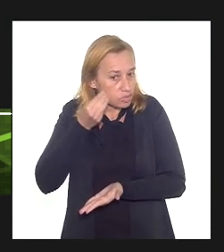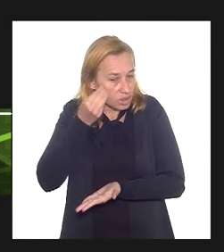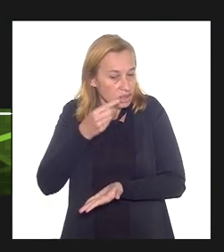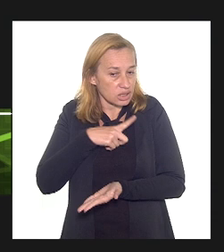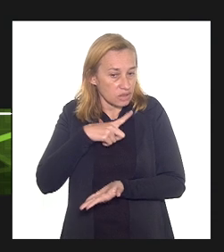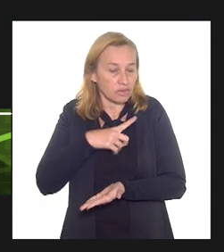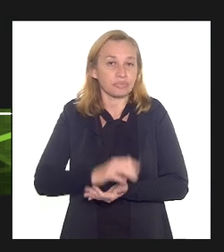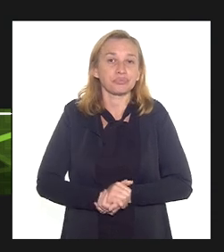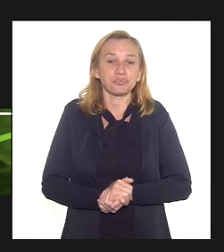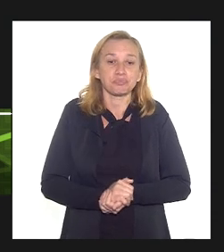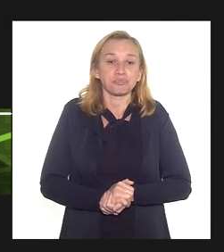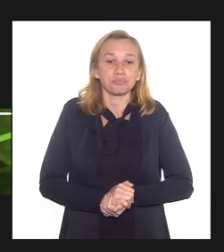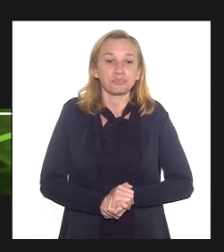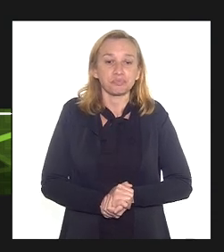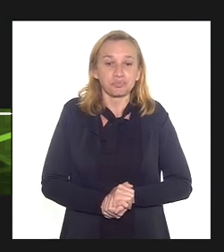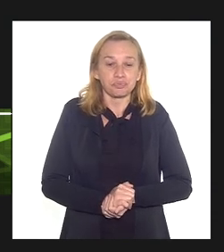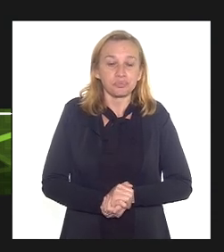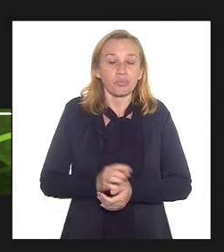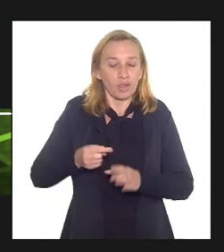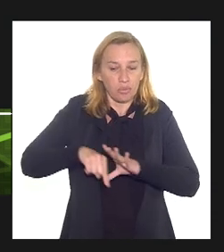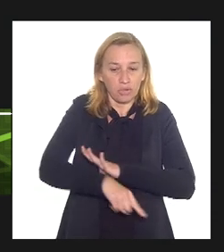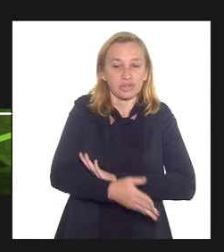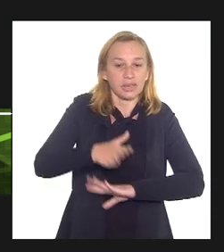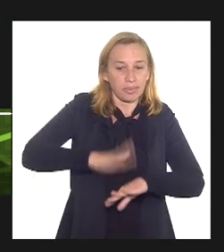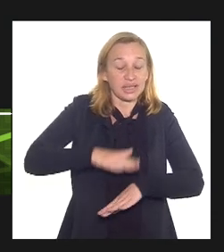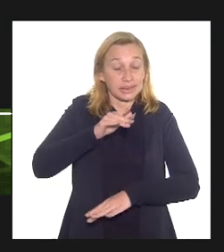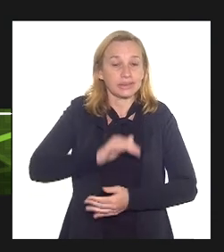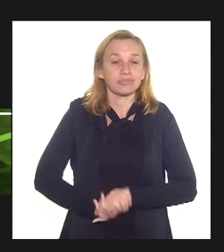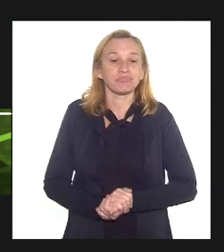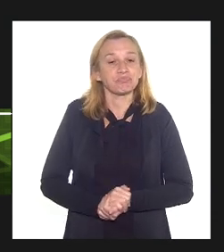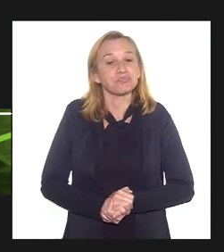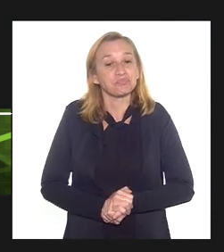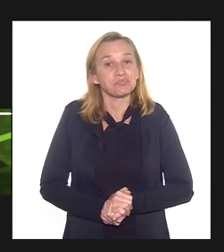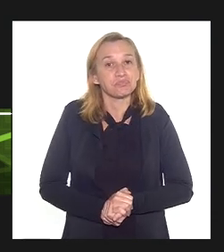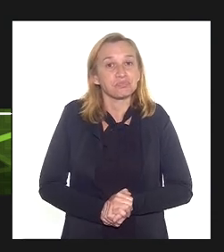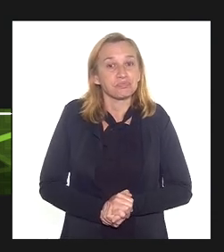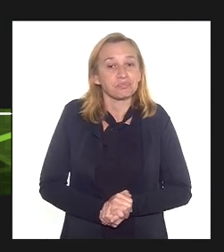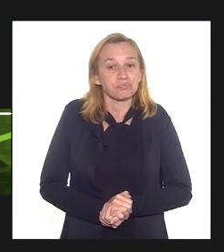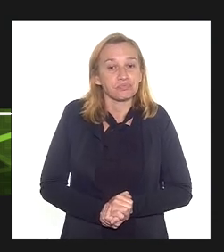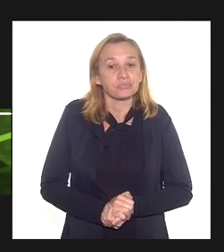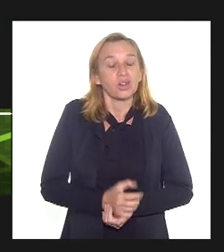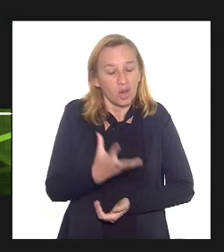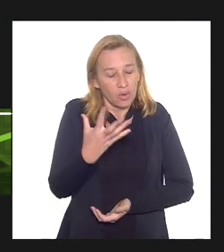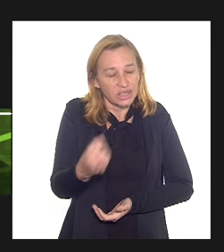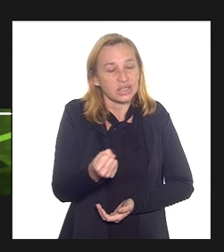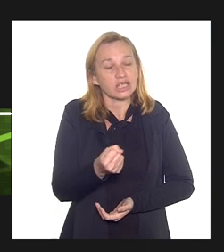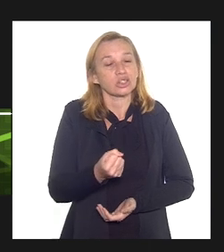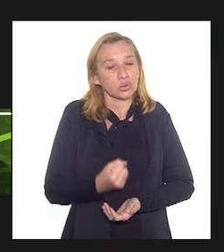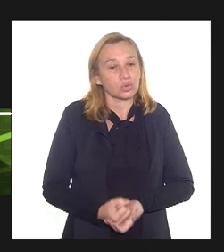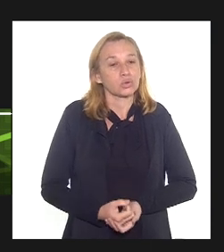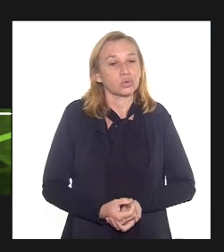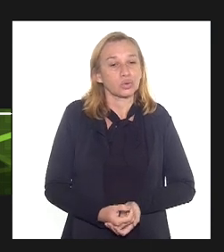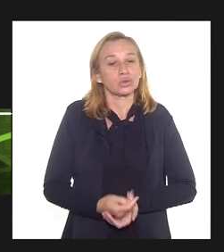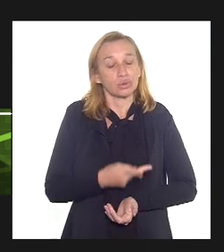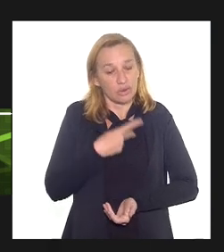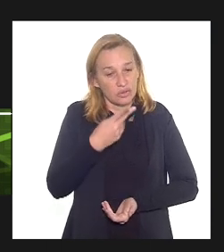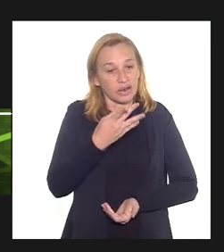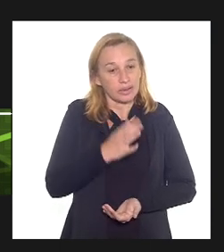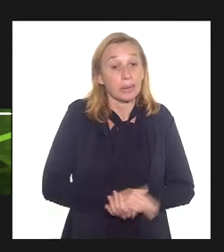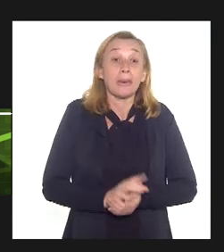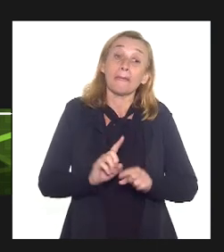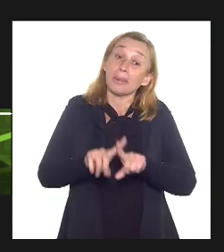ok vamos aprofundar isso eu aceito as suas palavras